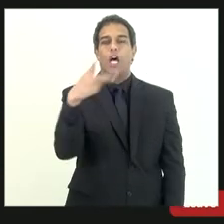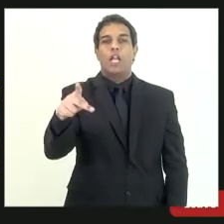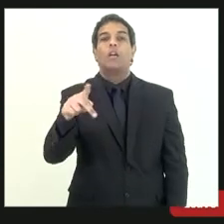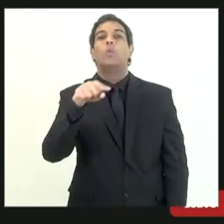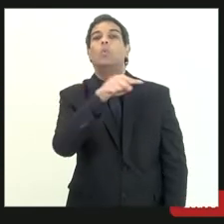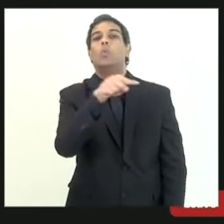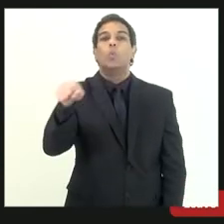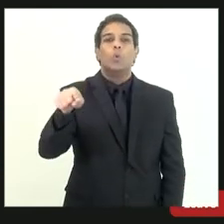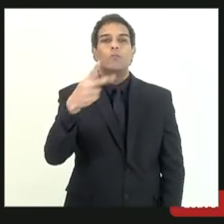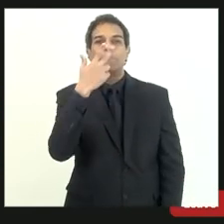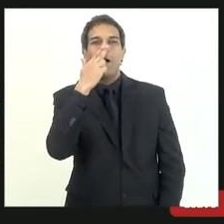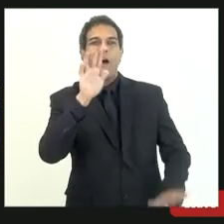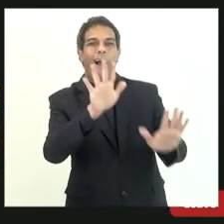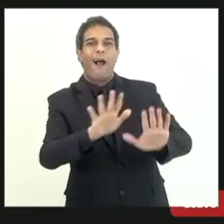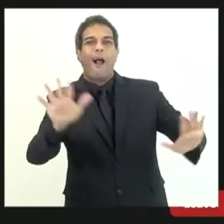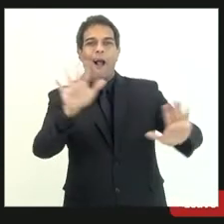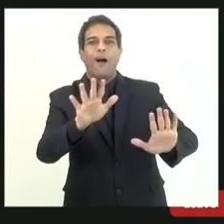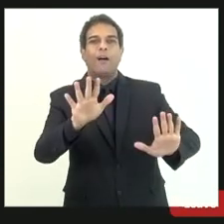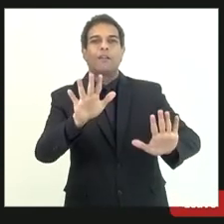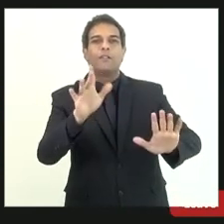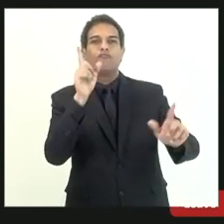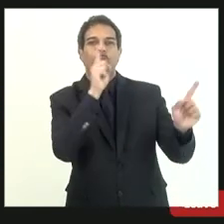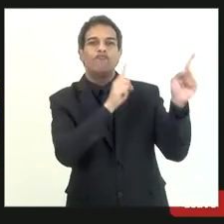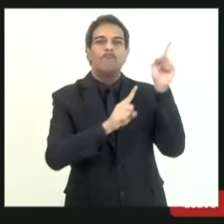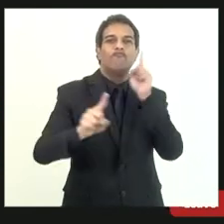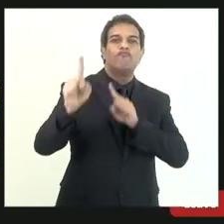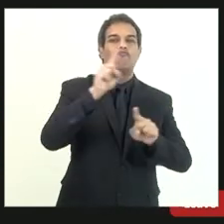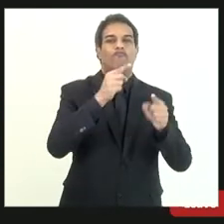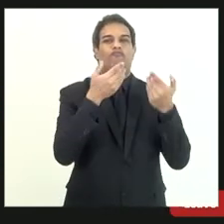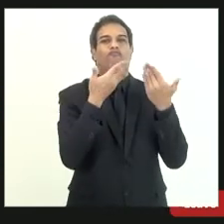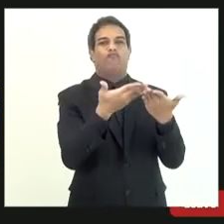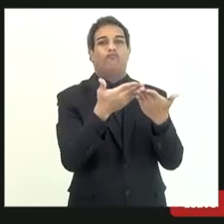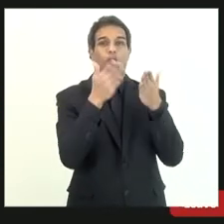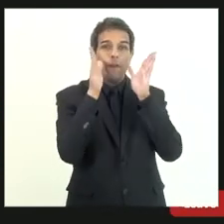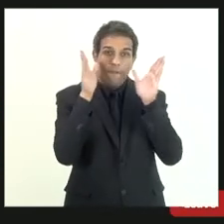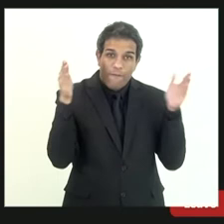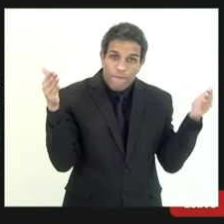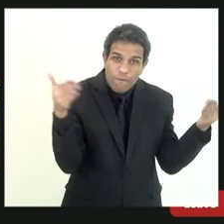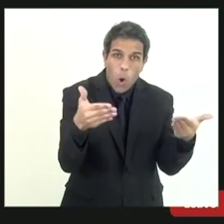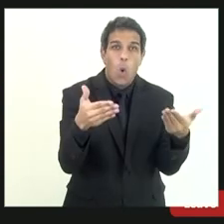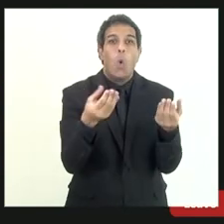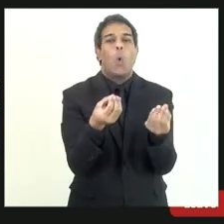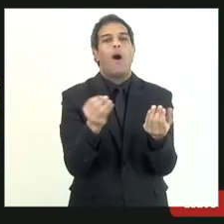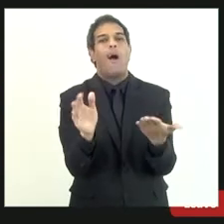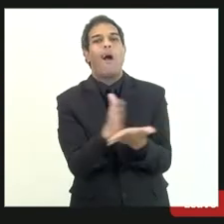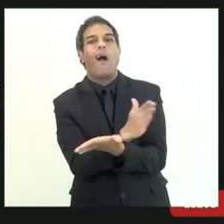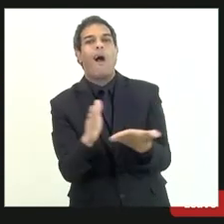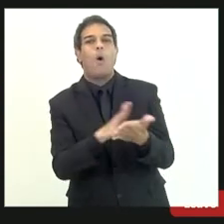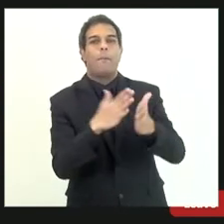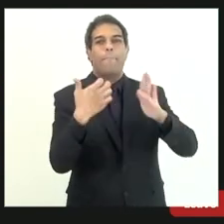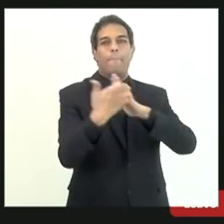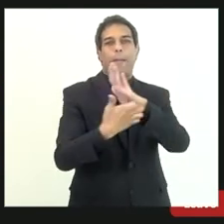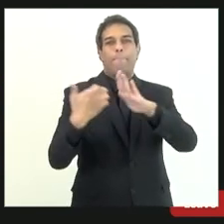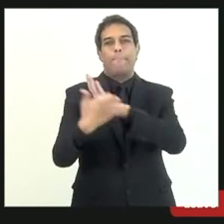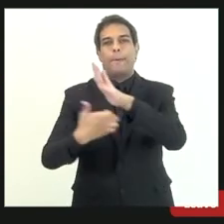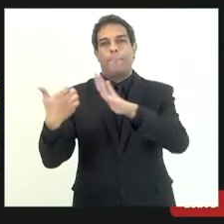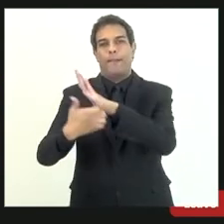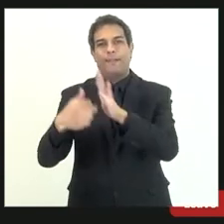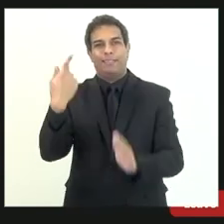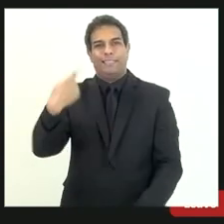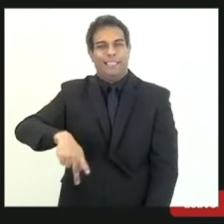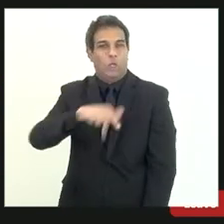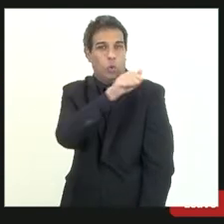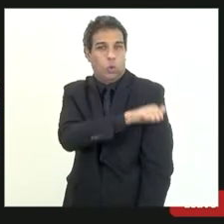atividades aparentemente fraudulentas num trabalho específico em algumas empresas então quer dizer